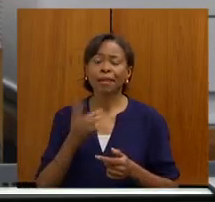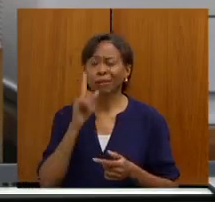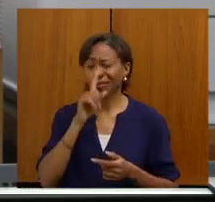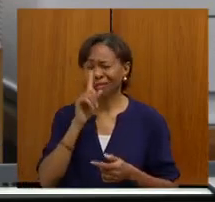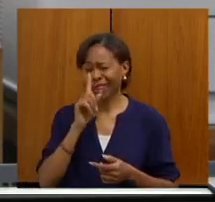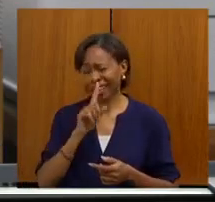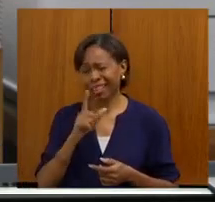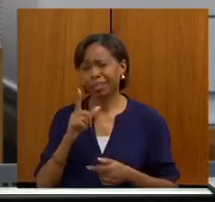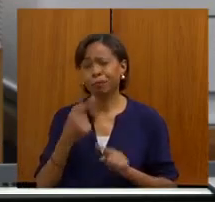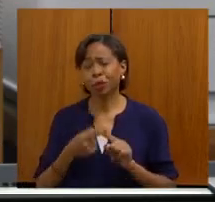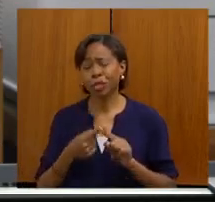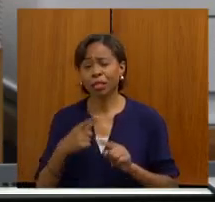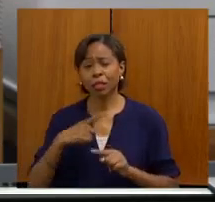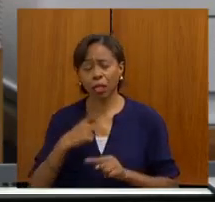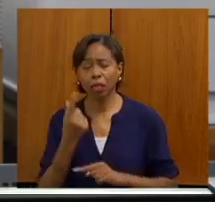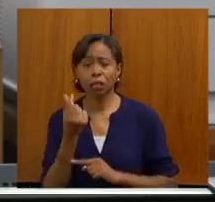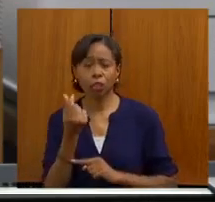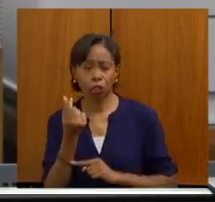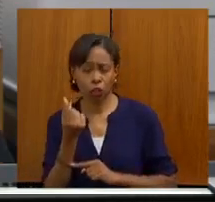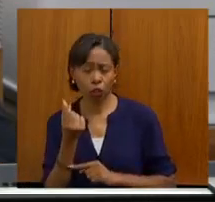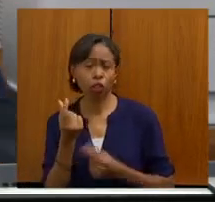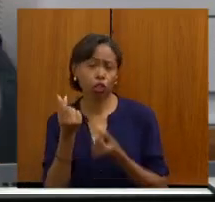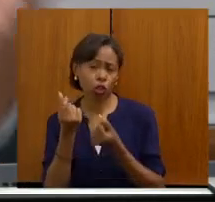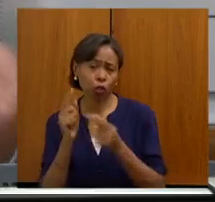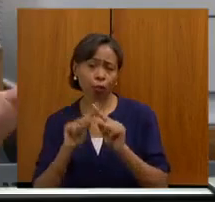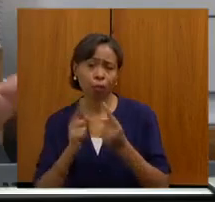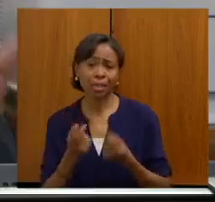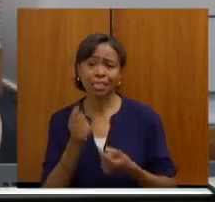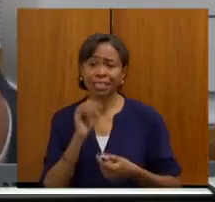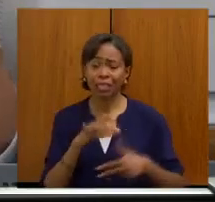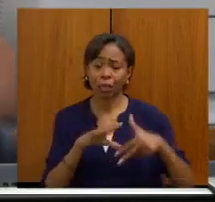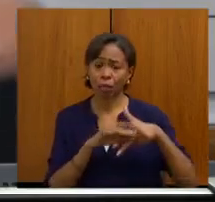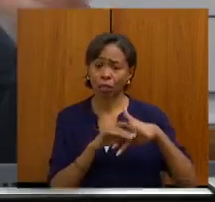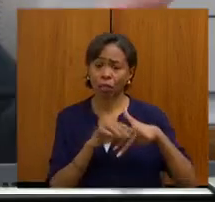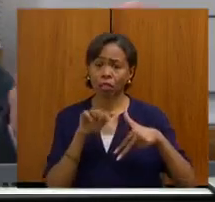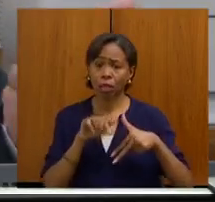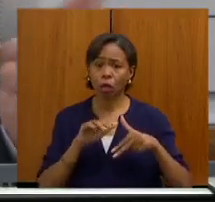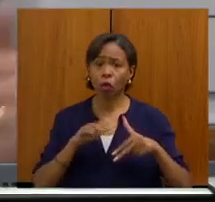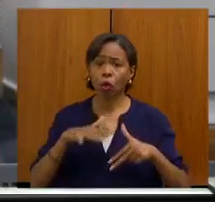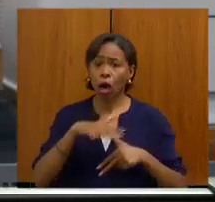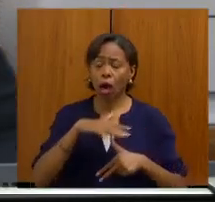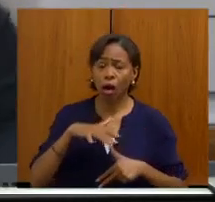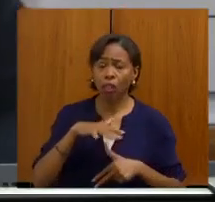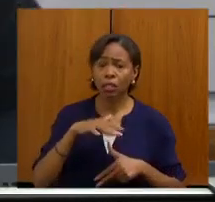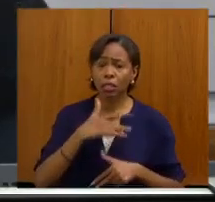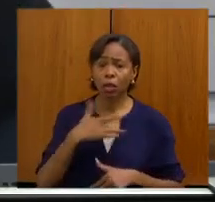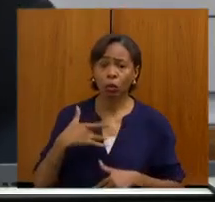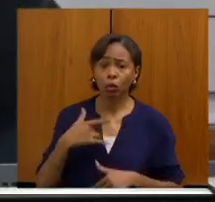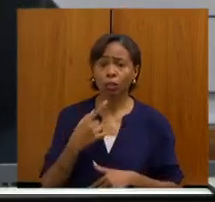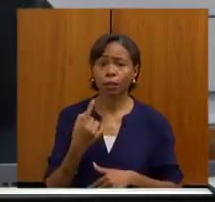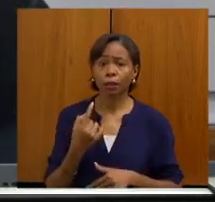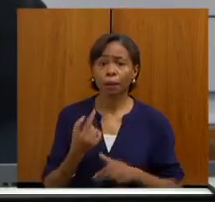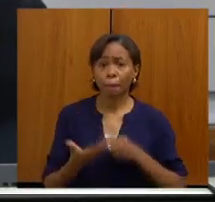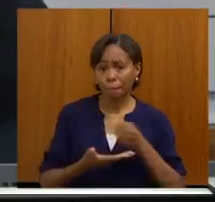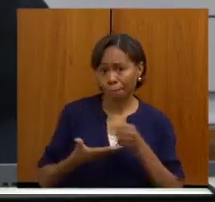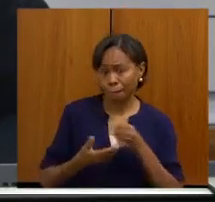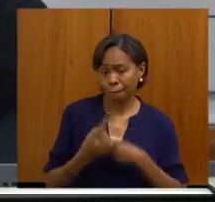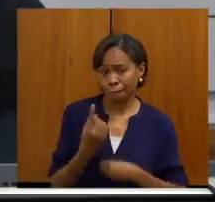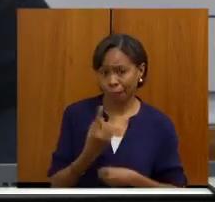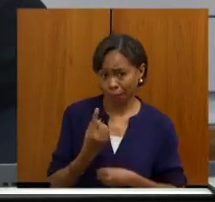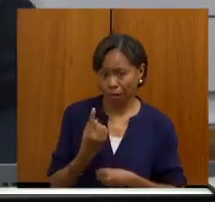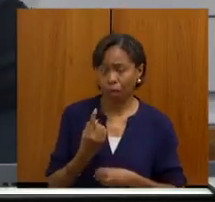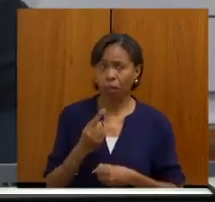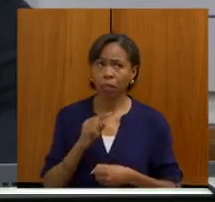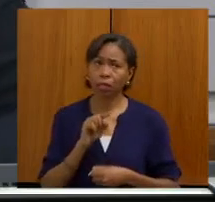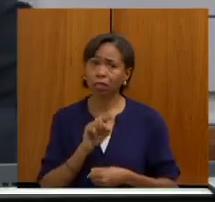nós temos dinheiro, mas a gente, entre nós, o paciente que está na atenção primária, ela faz o exame, e quando ela chega na atenção especializada, no